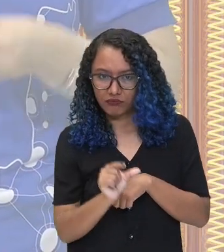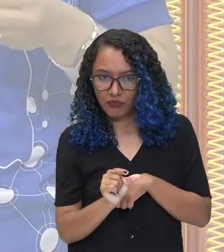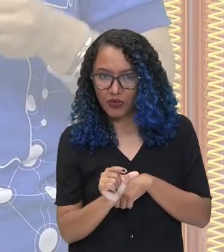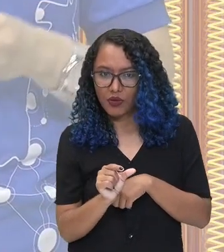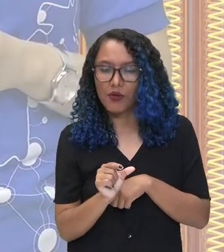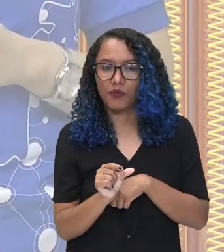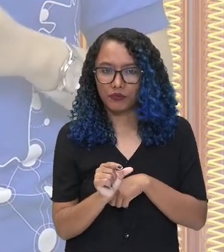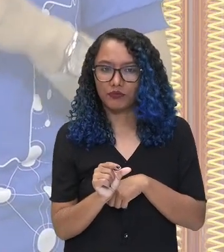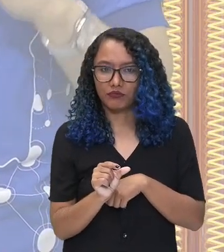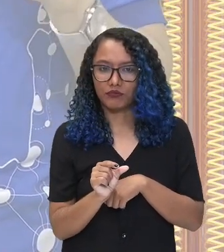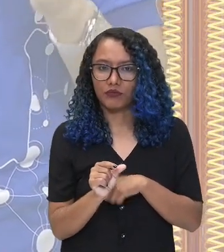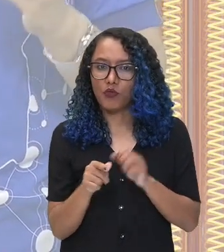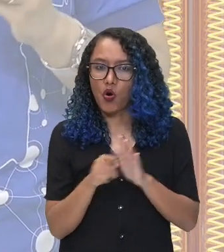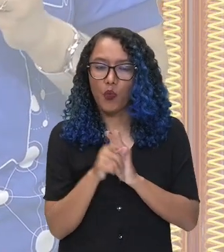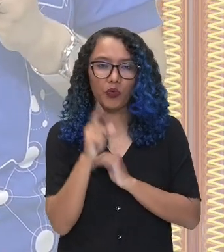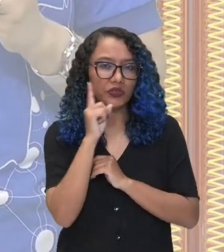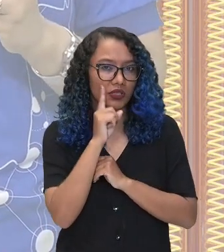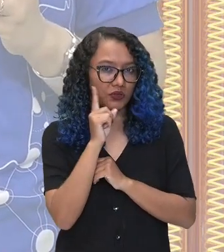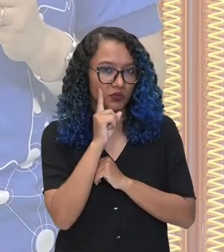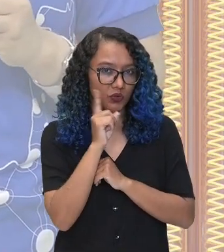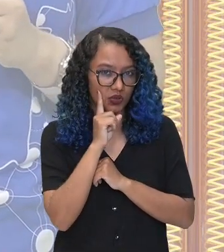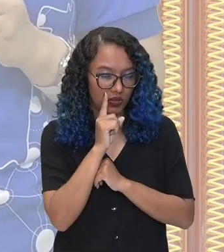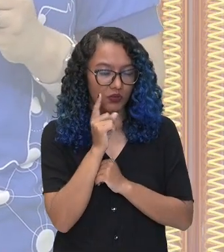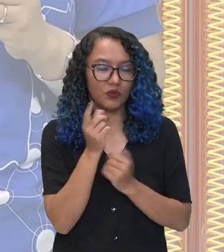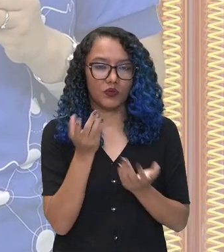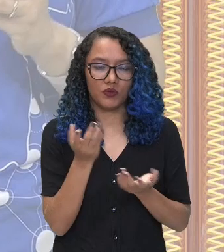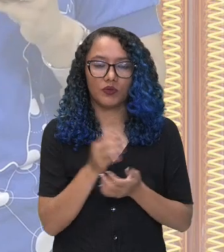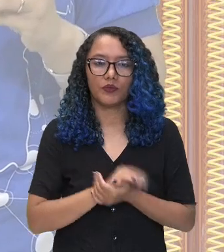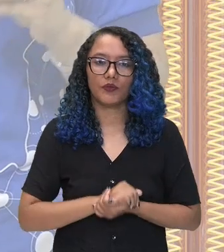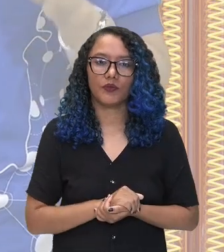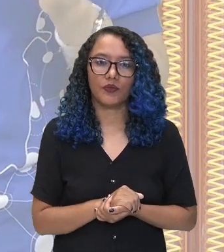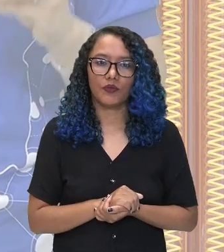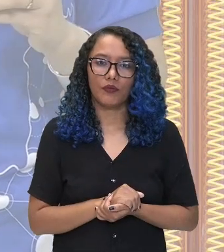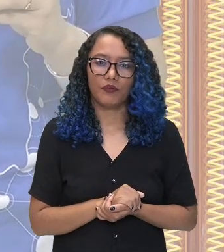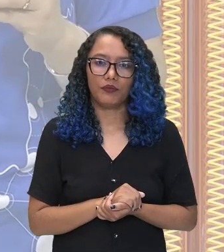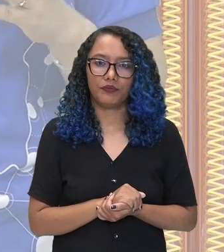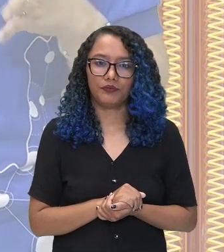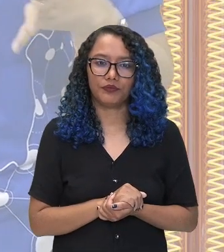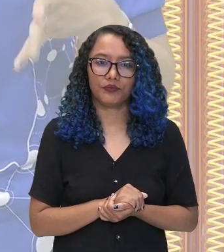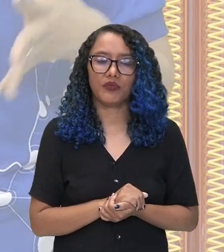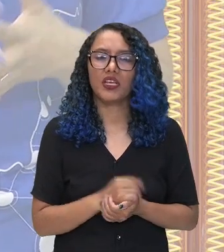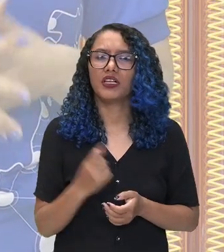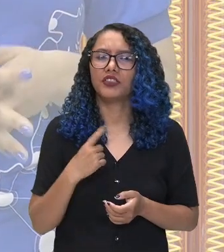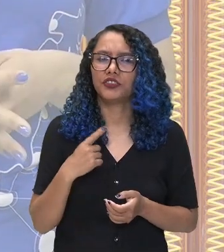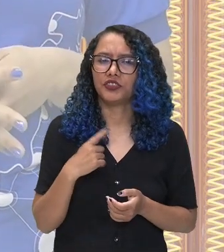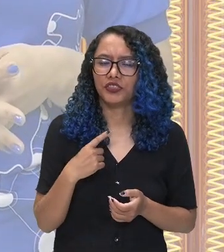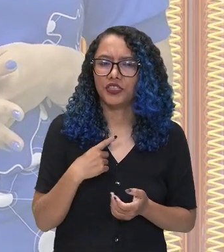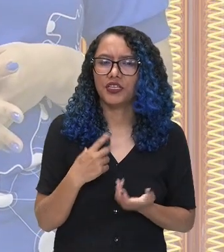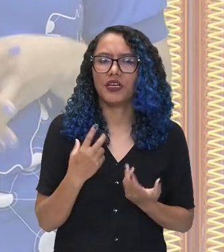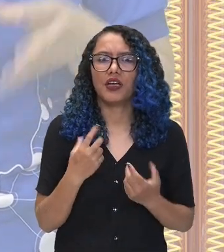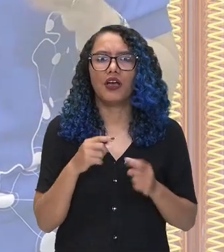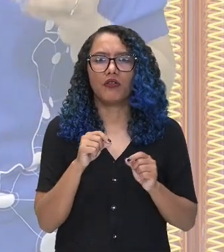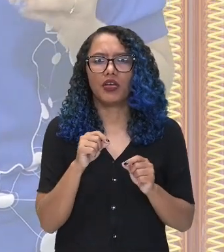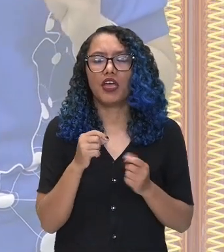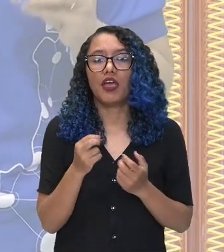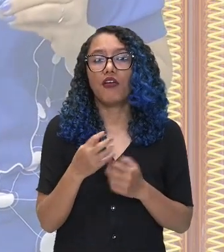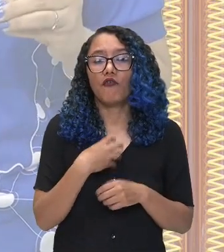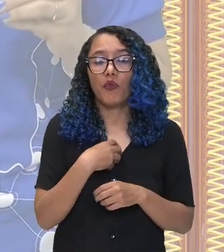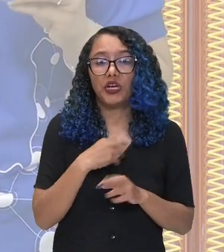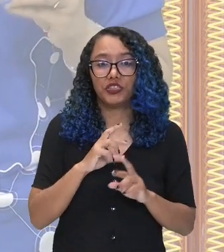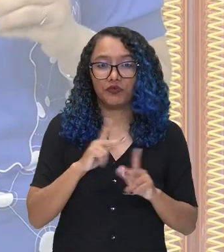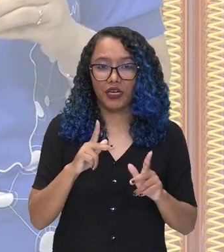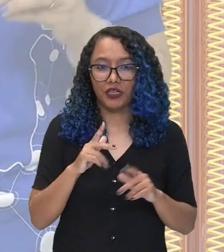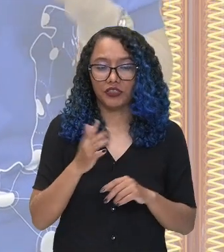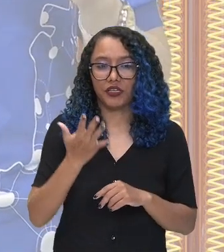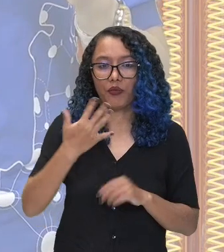Unidos. E essas colônias, elas tinham diferenças em relação à colonização. As colonizações, as colônias do